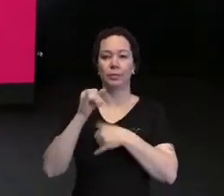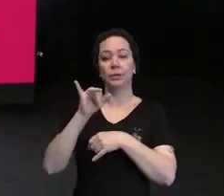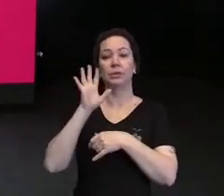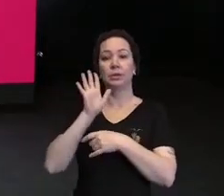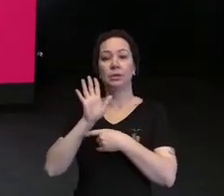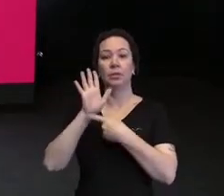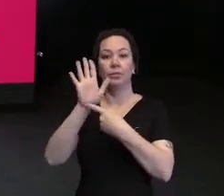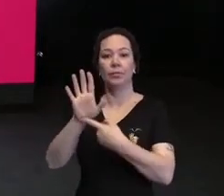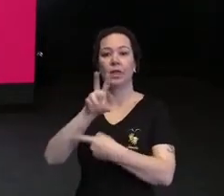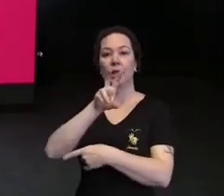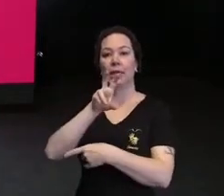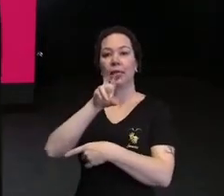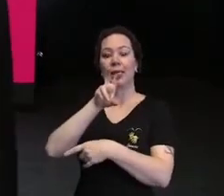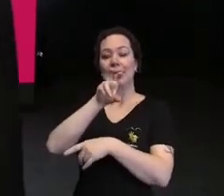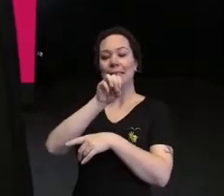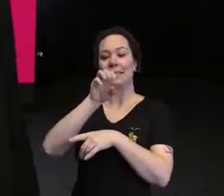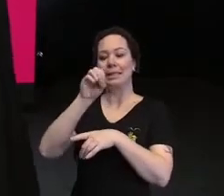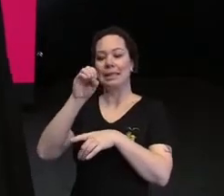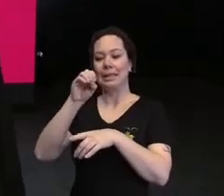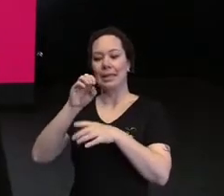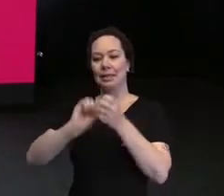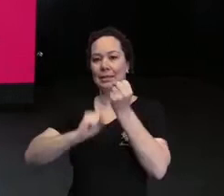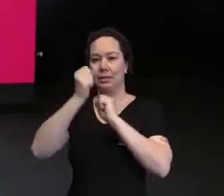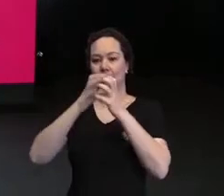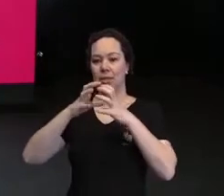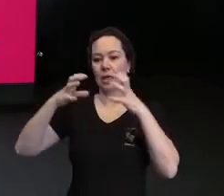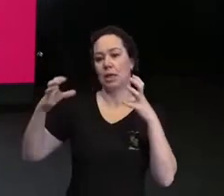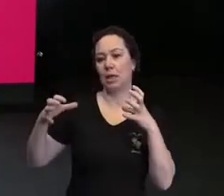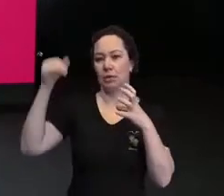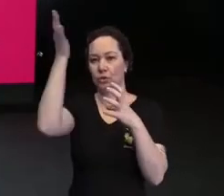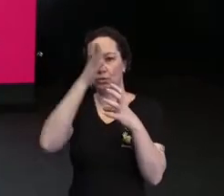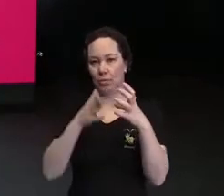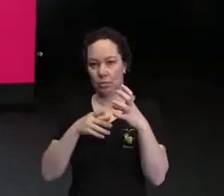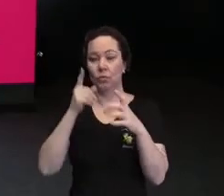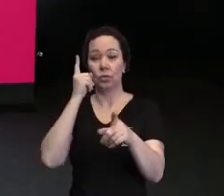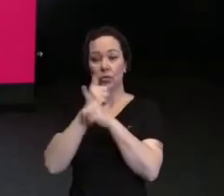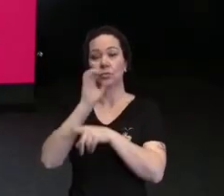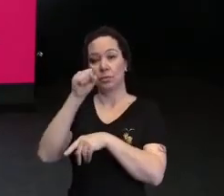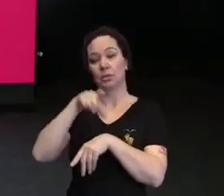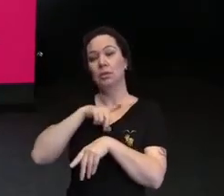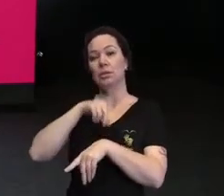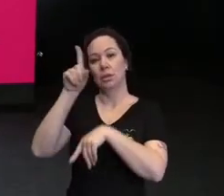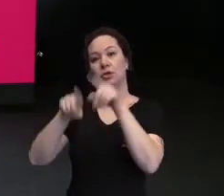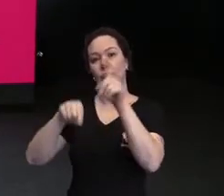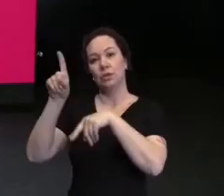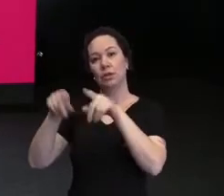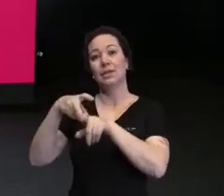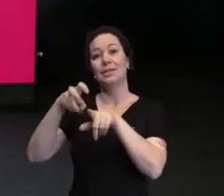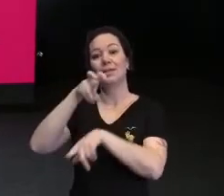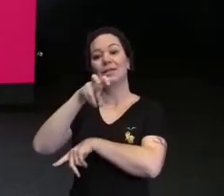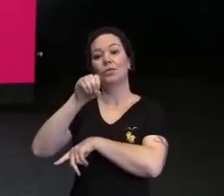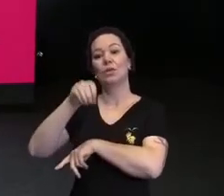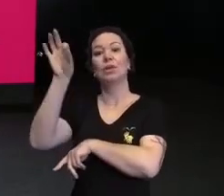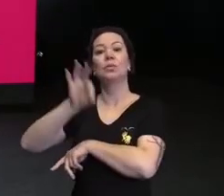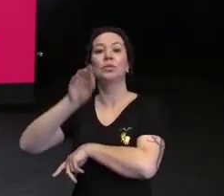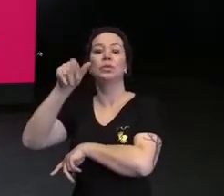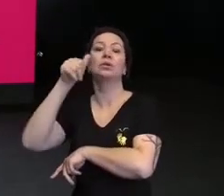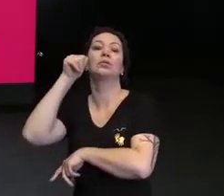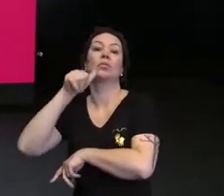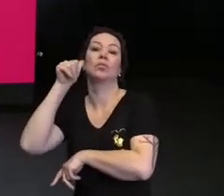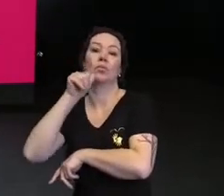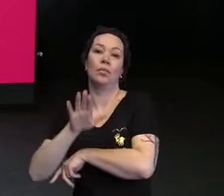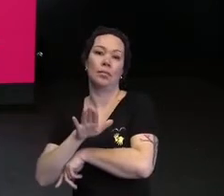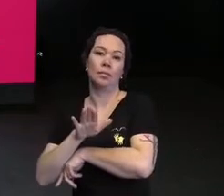das 500 maiores empresas do Brasil, a gente vai descobrir que a gente tem sim diversidade. 50% são mulheres, pelo menos